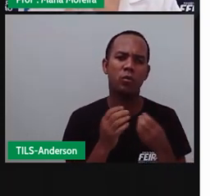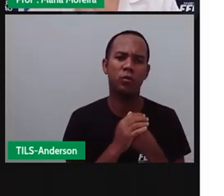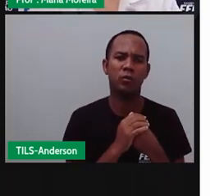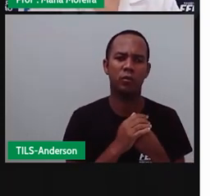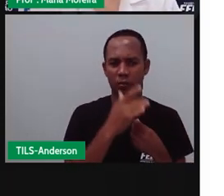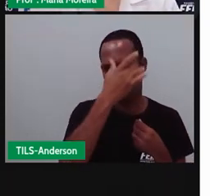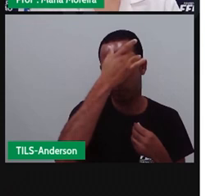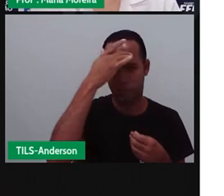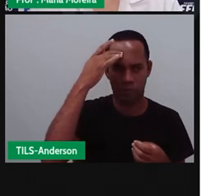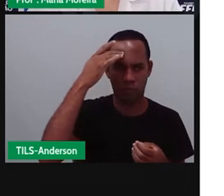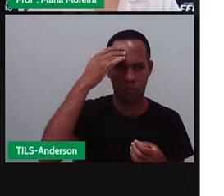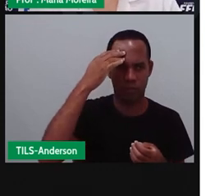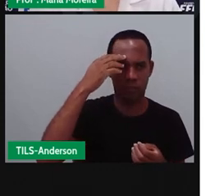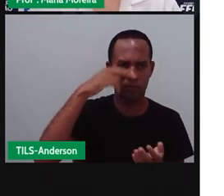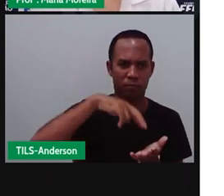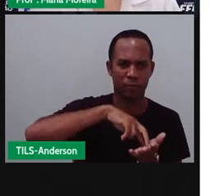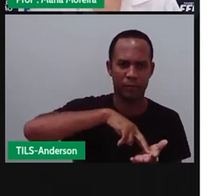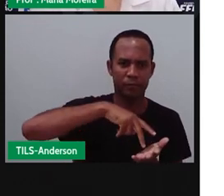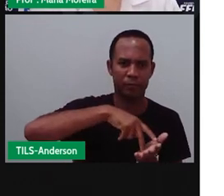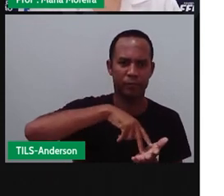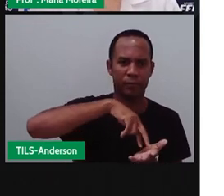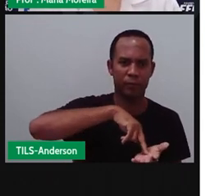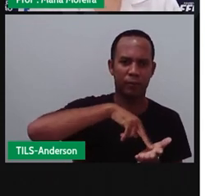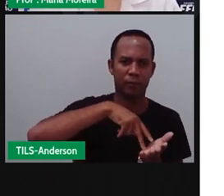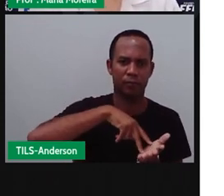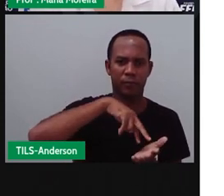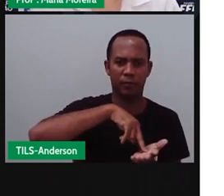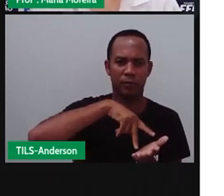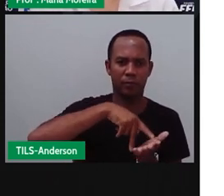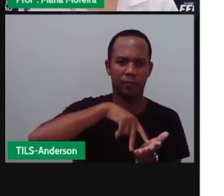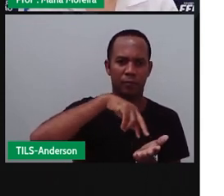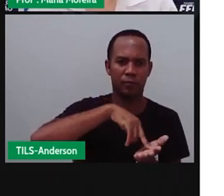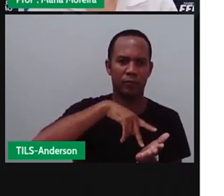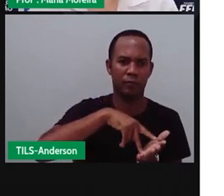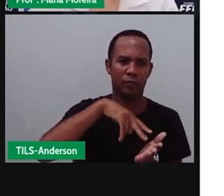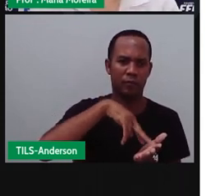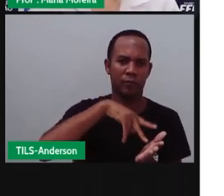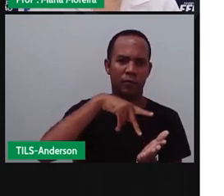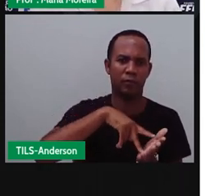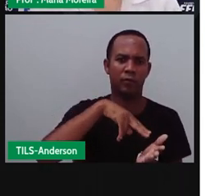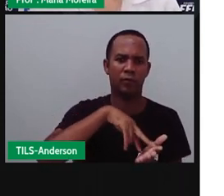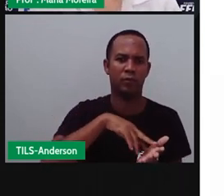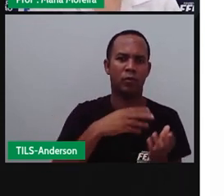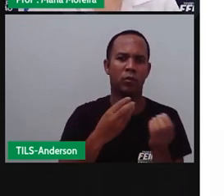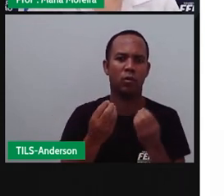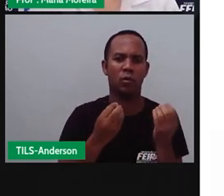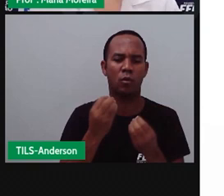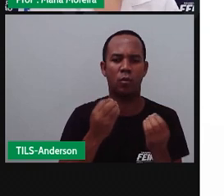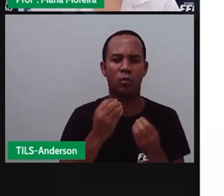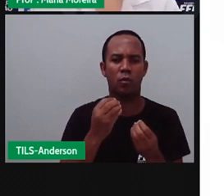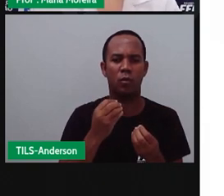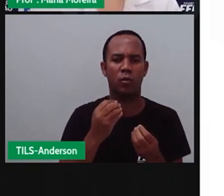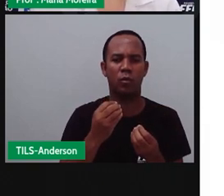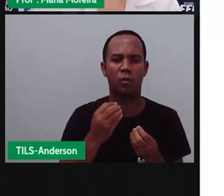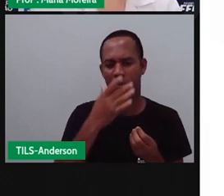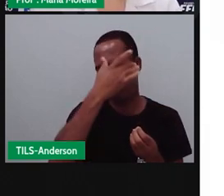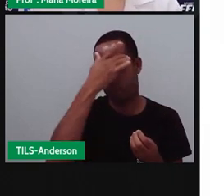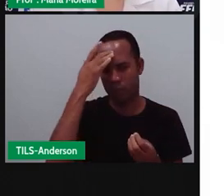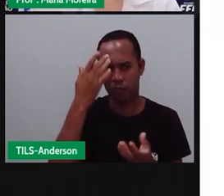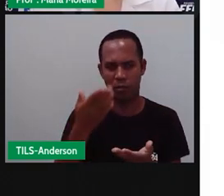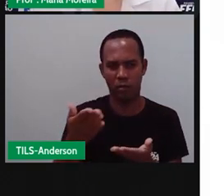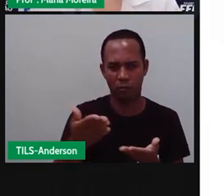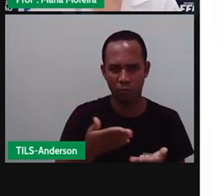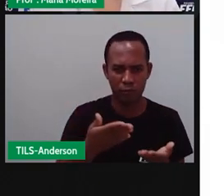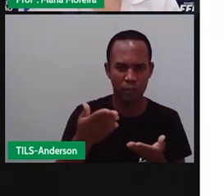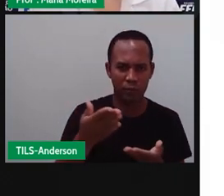pessoas pisavam a uva, o quê? Com os pés. E essa pisa da uva é uma atração à parte. Todos são convidados a dançar nas